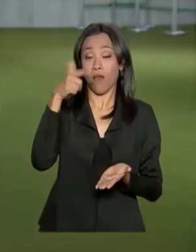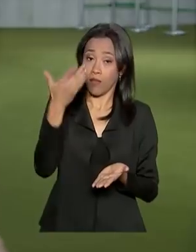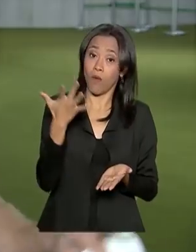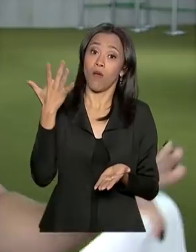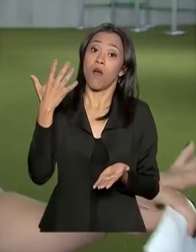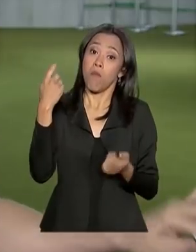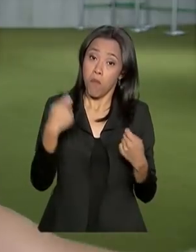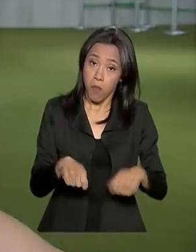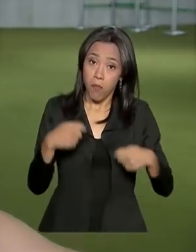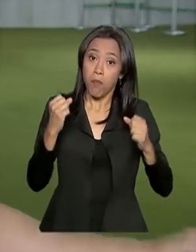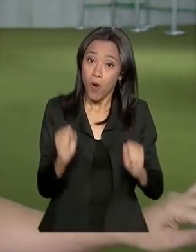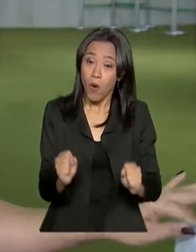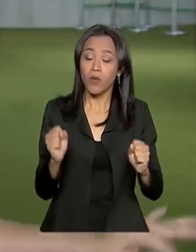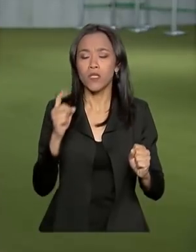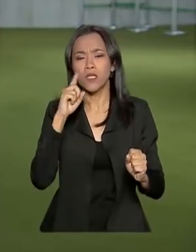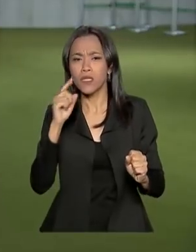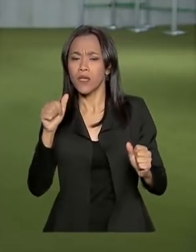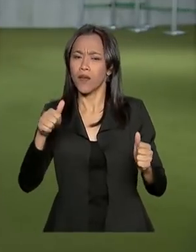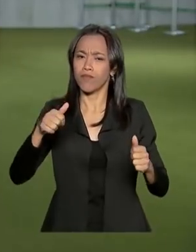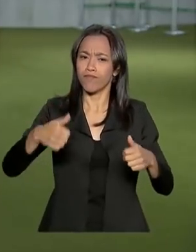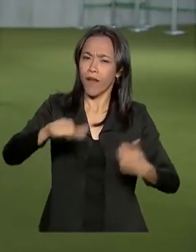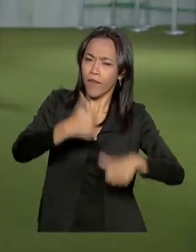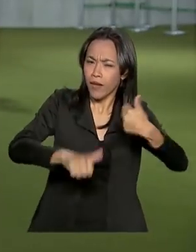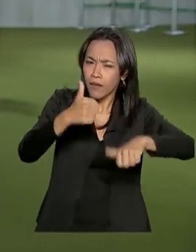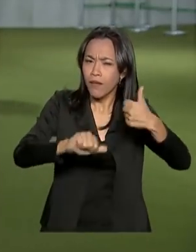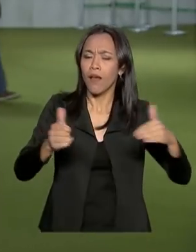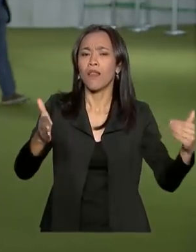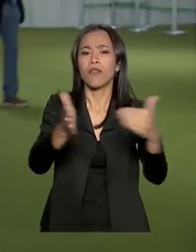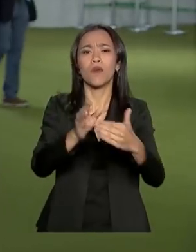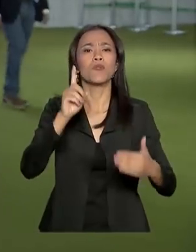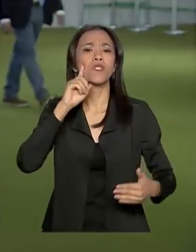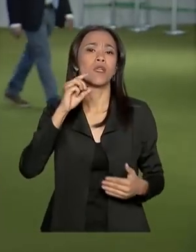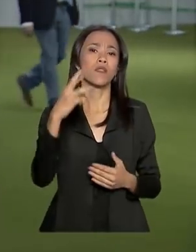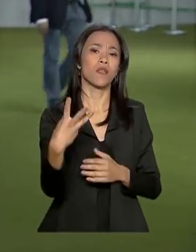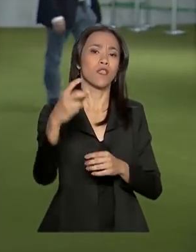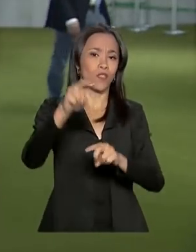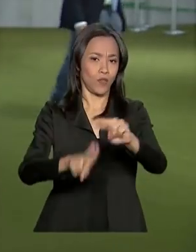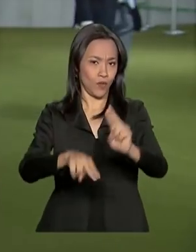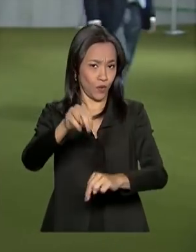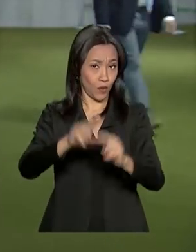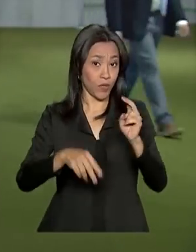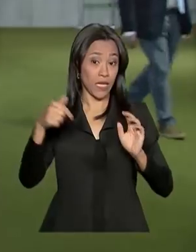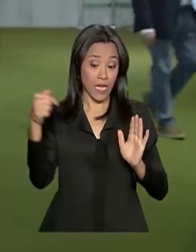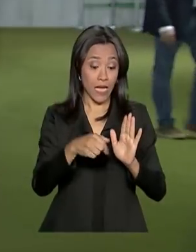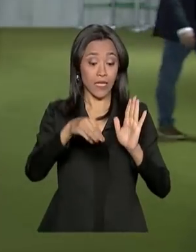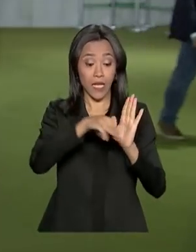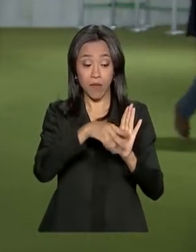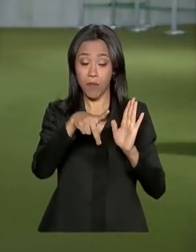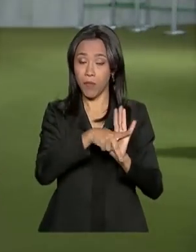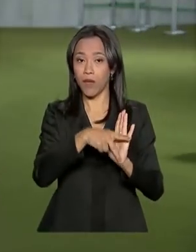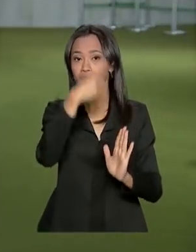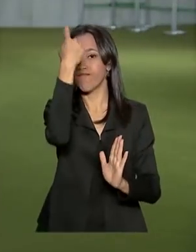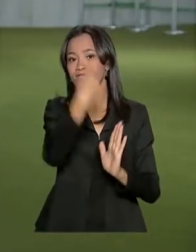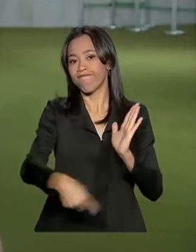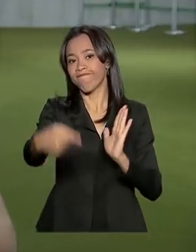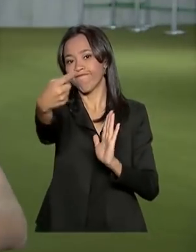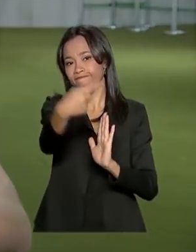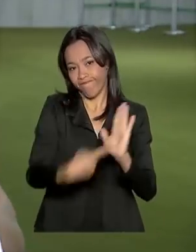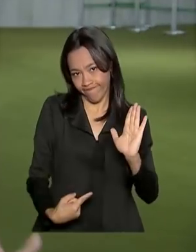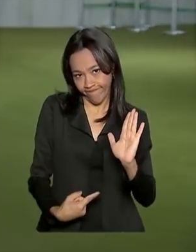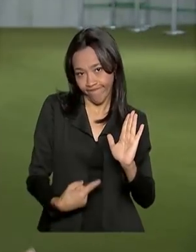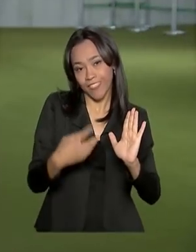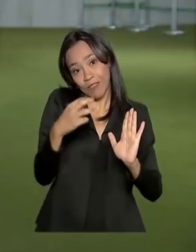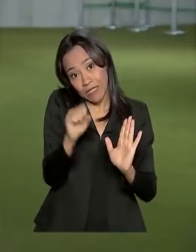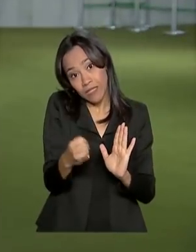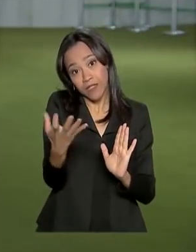revertidas nos plenários da Câmara e do Senado até o dia 3 de junho, que é quando essa medida provisória perde a validade. Por isso, se quiser